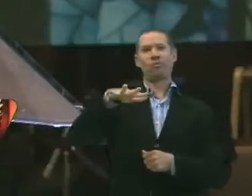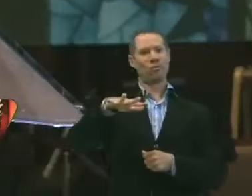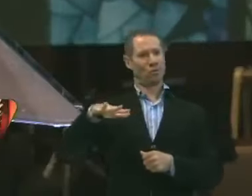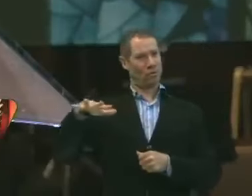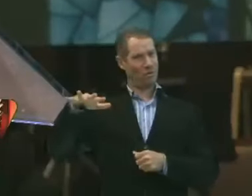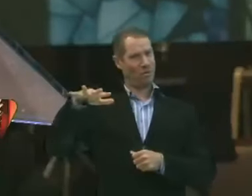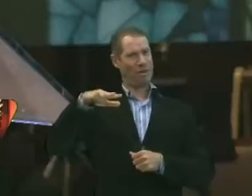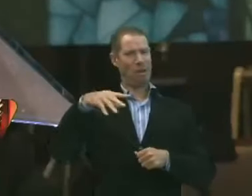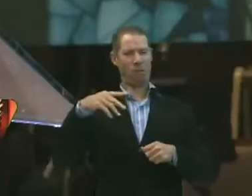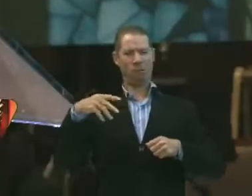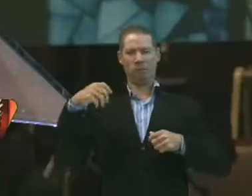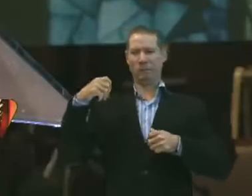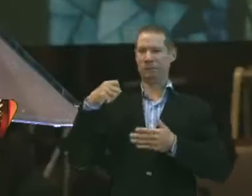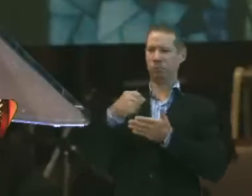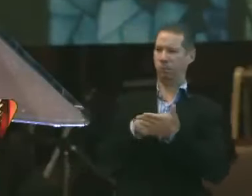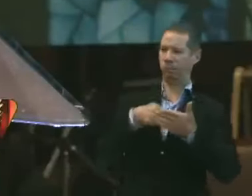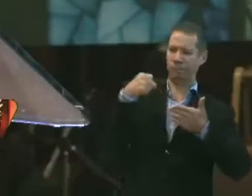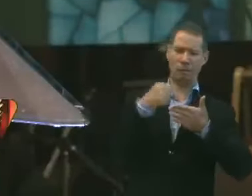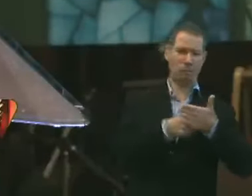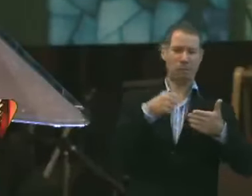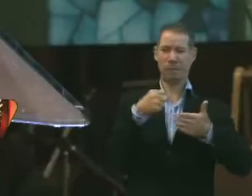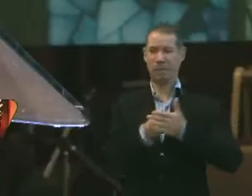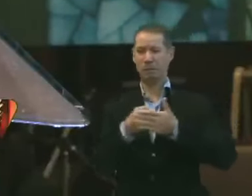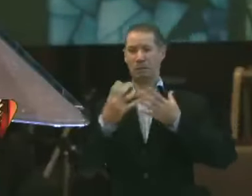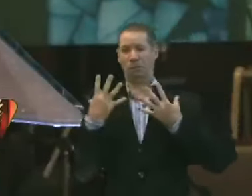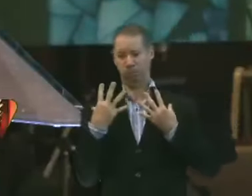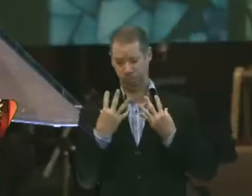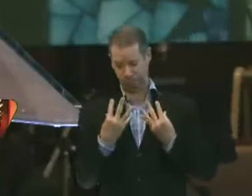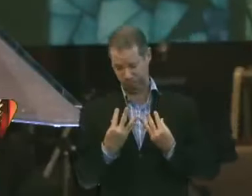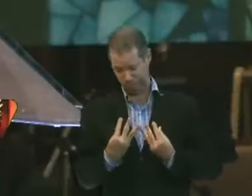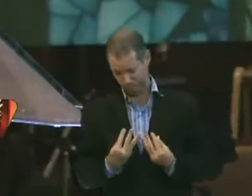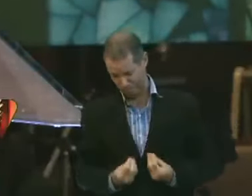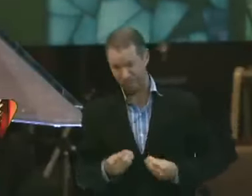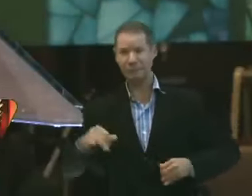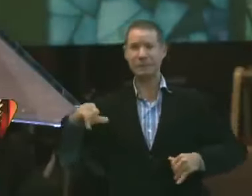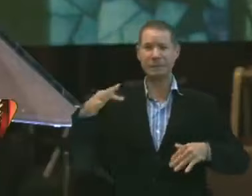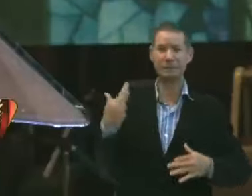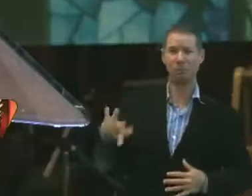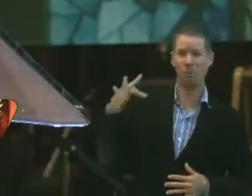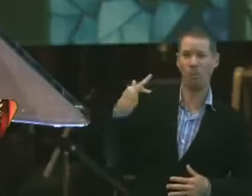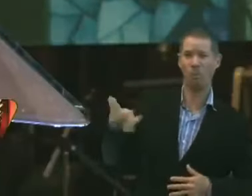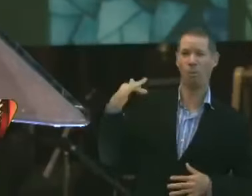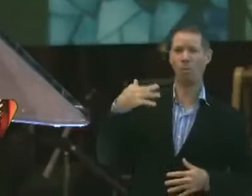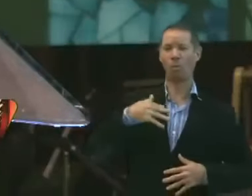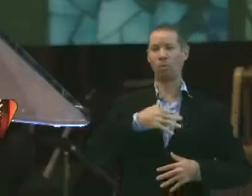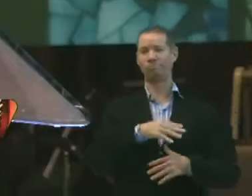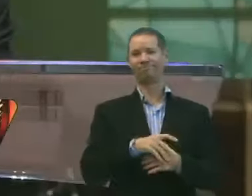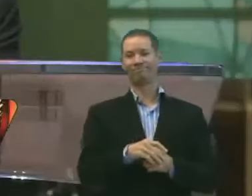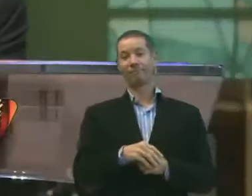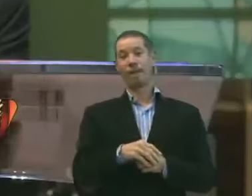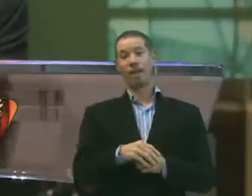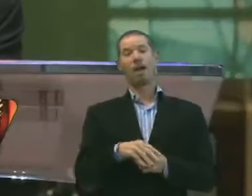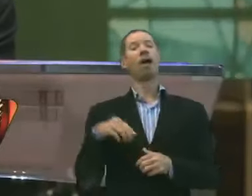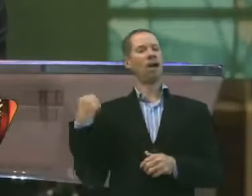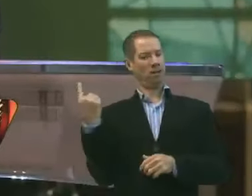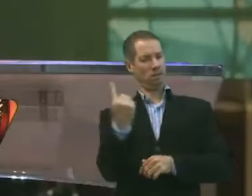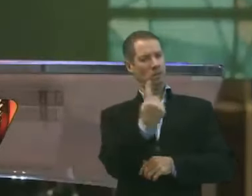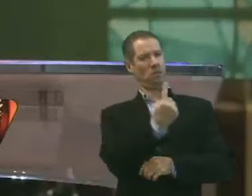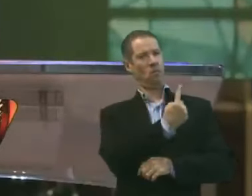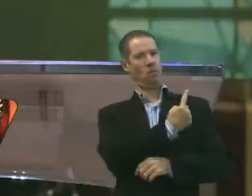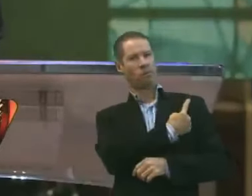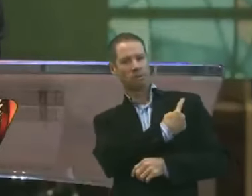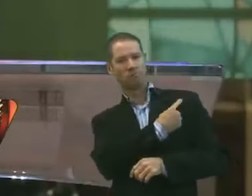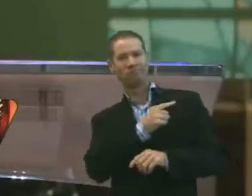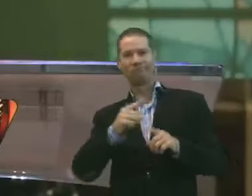grande luta, grande angústia, grande dor. E nós, de certa forma,